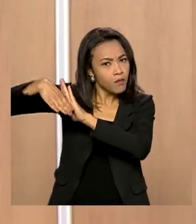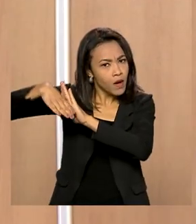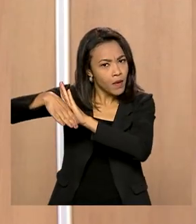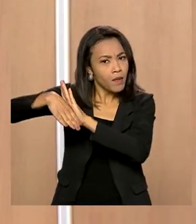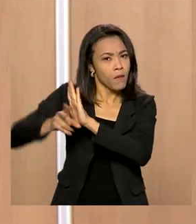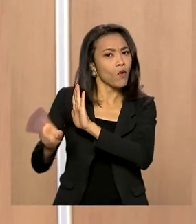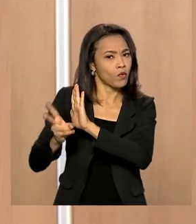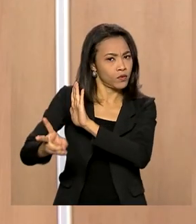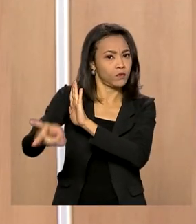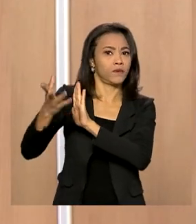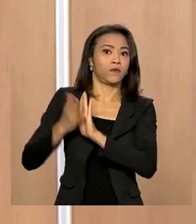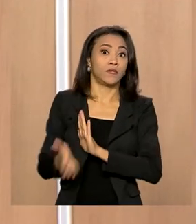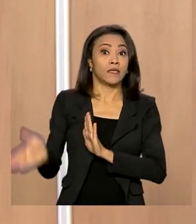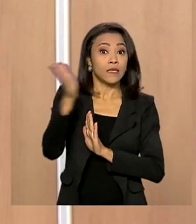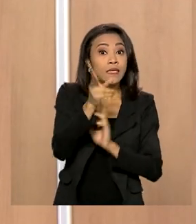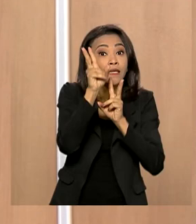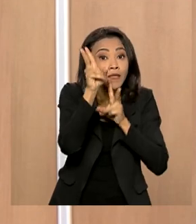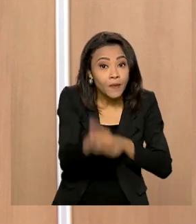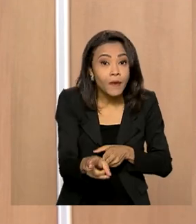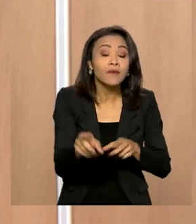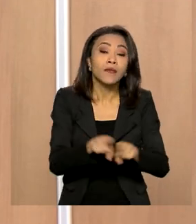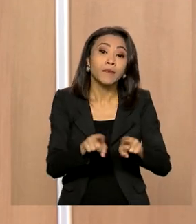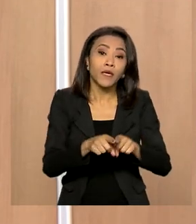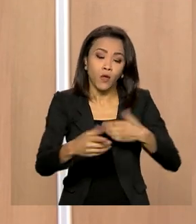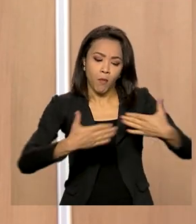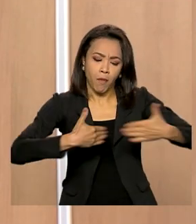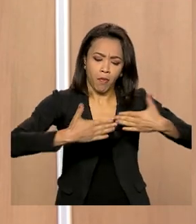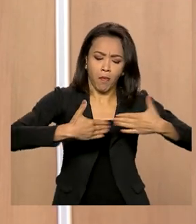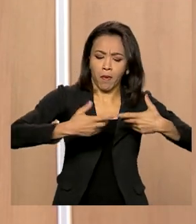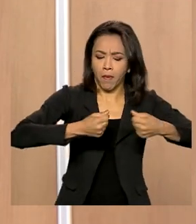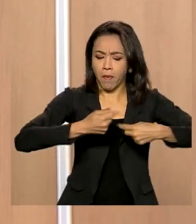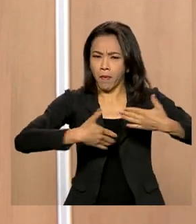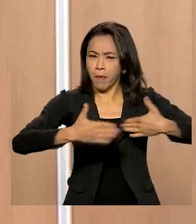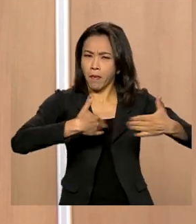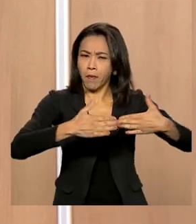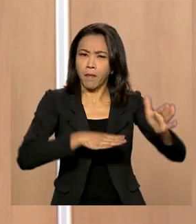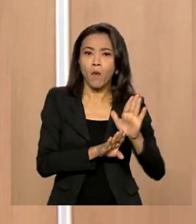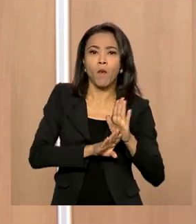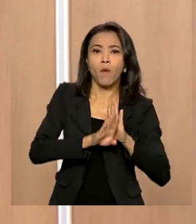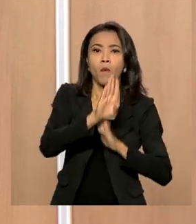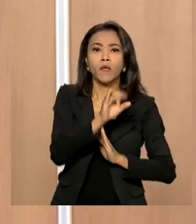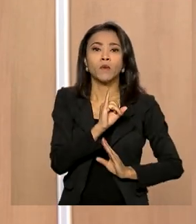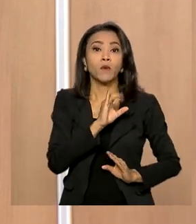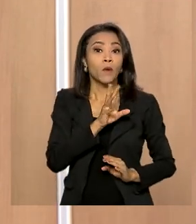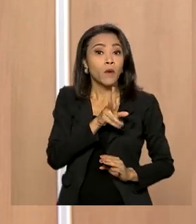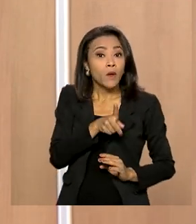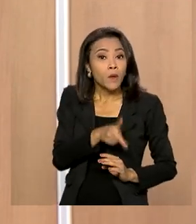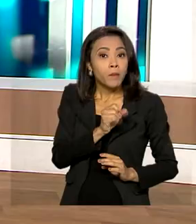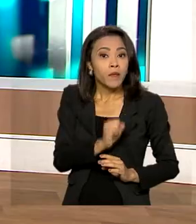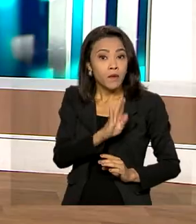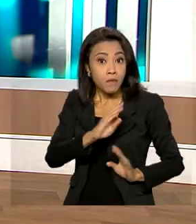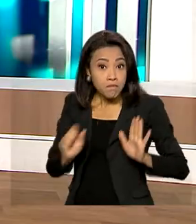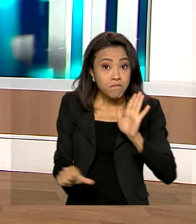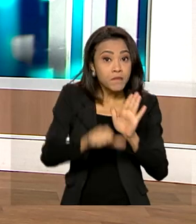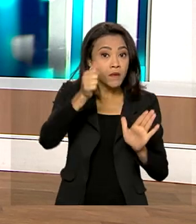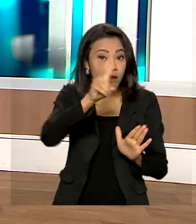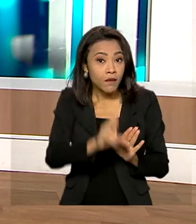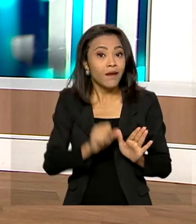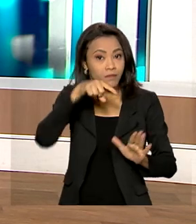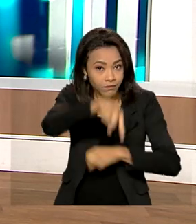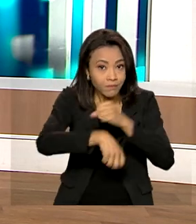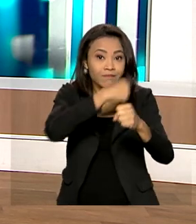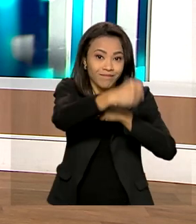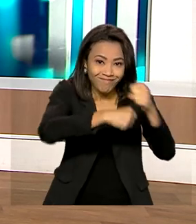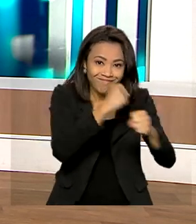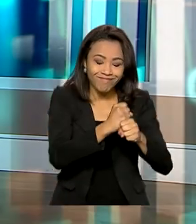caindo. Da mesma forma, o mercado espera, então, que haja um crescimento do PIB para este ano e, pela primeira vez no ano, a expectativa de crescimento